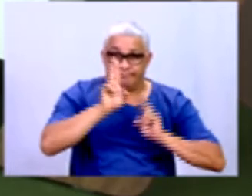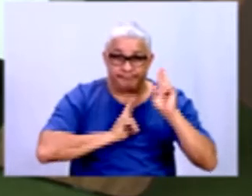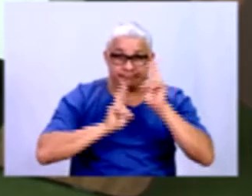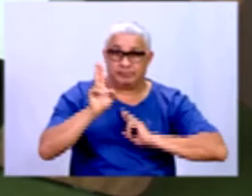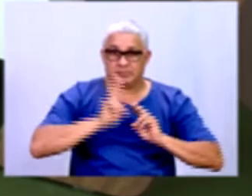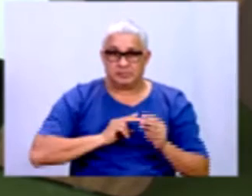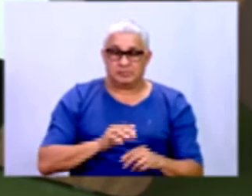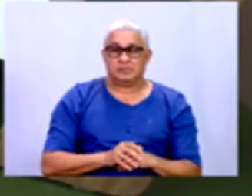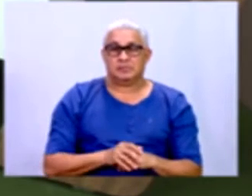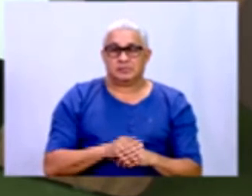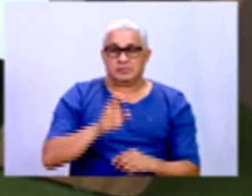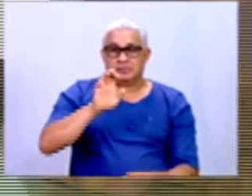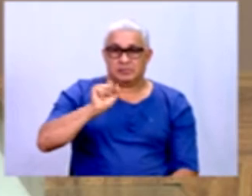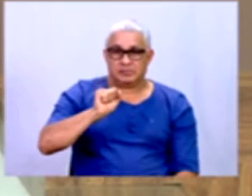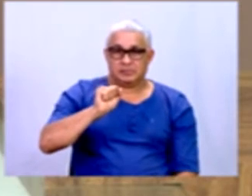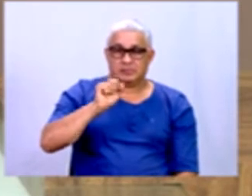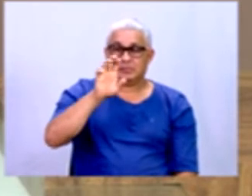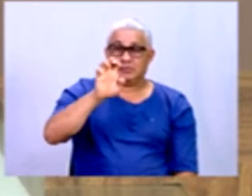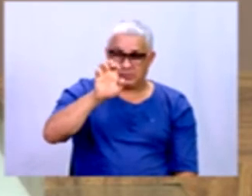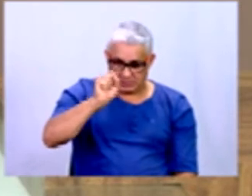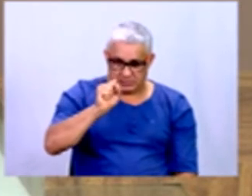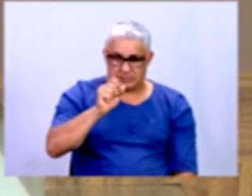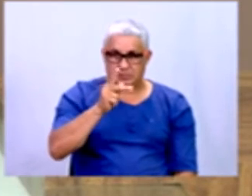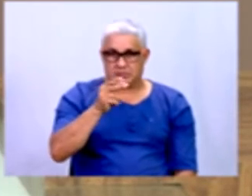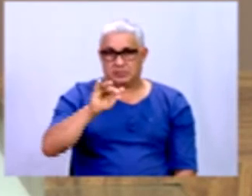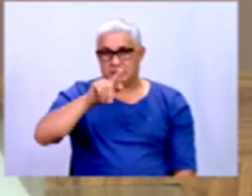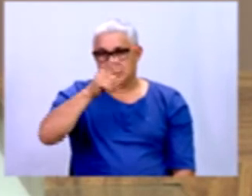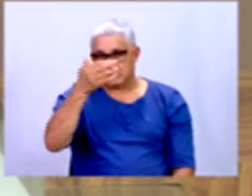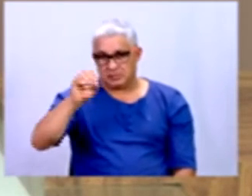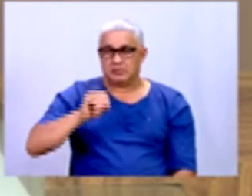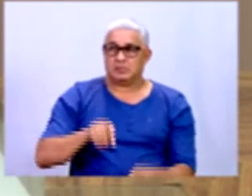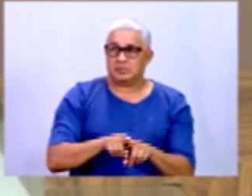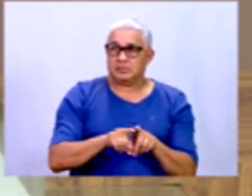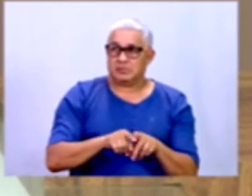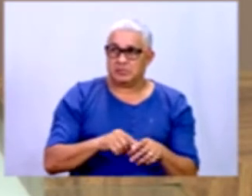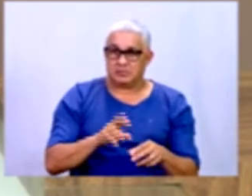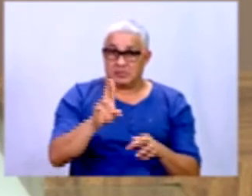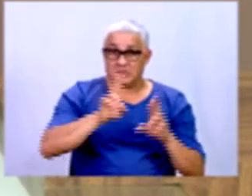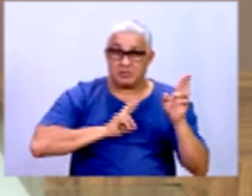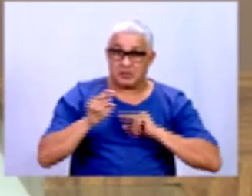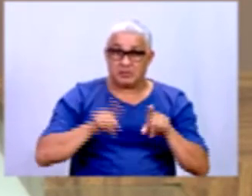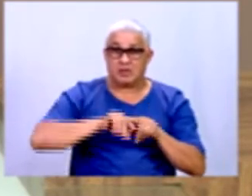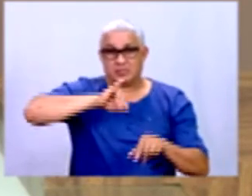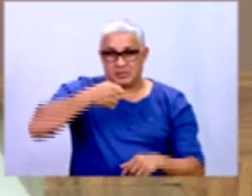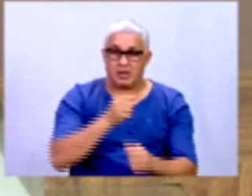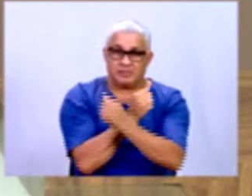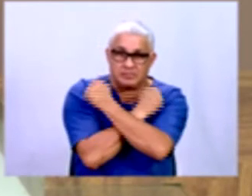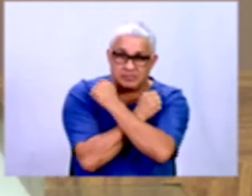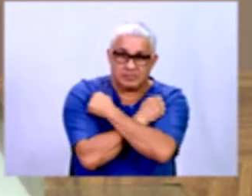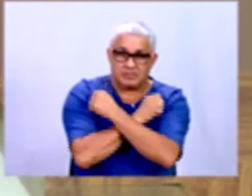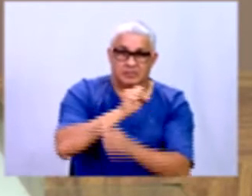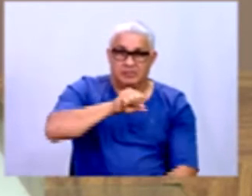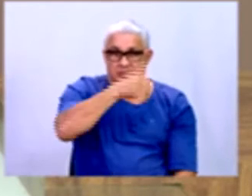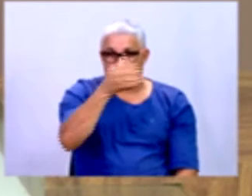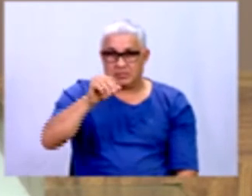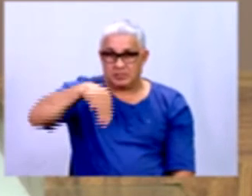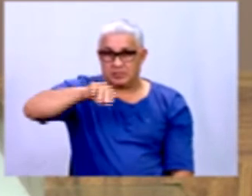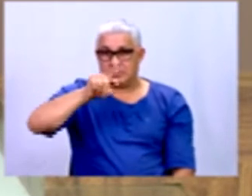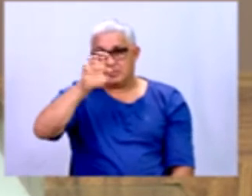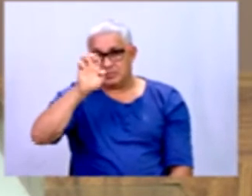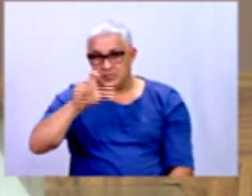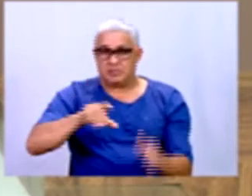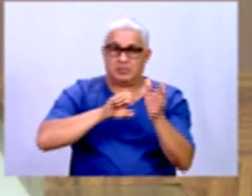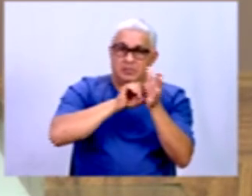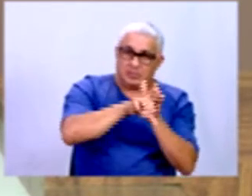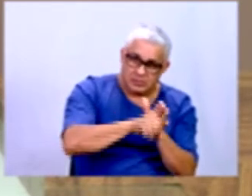Tem. E Espigão do Oeste aqui, várias respostas. Gostaria de aproveitar o momento também para mandar um abraço para São Miguel, para Cacoal, para